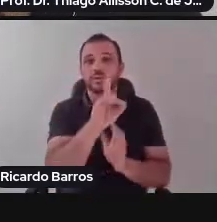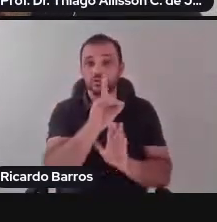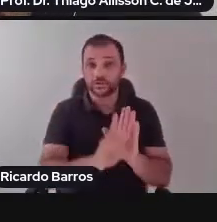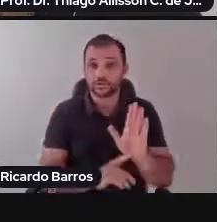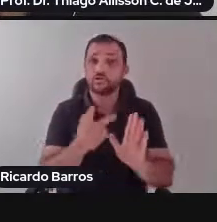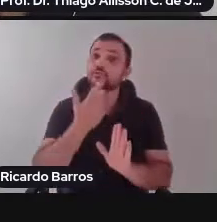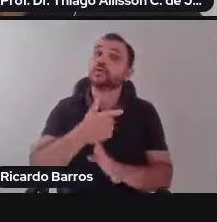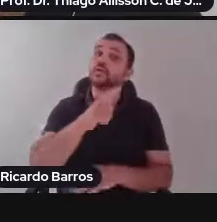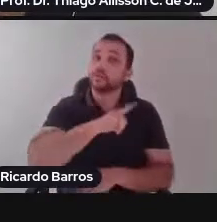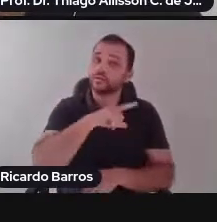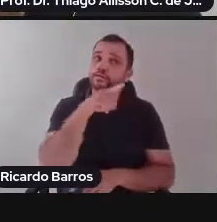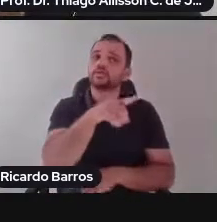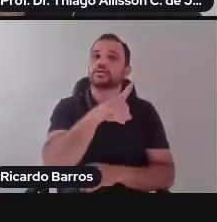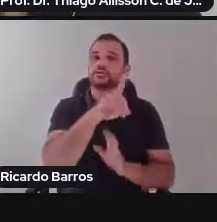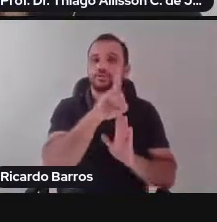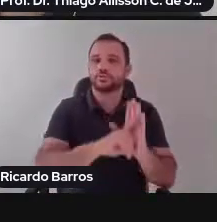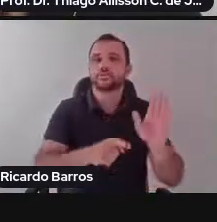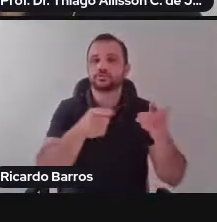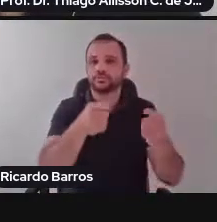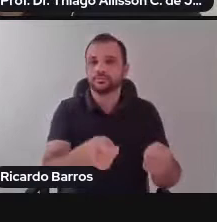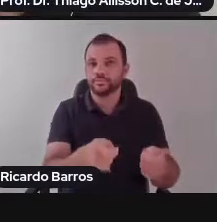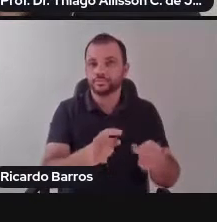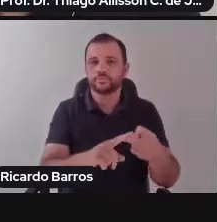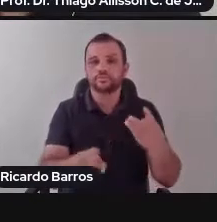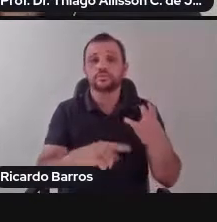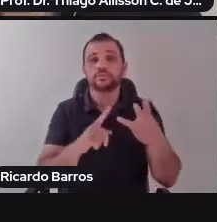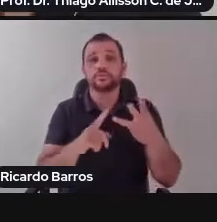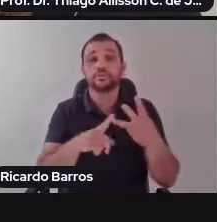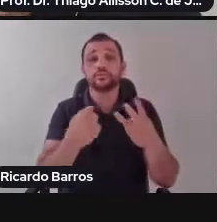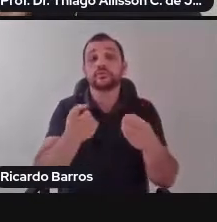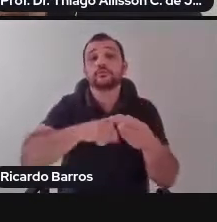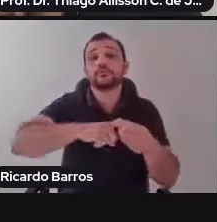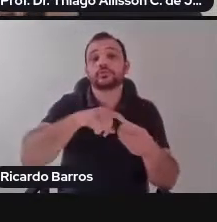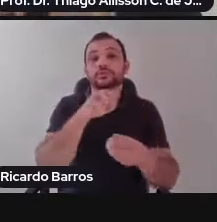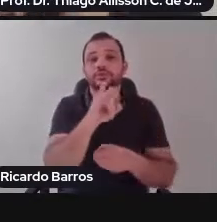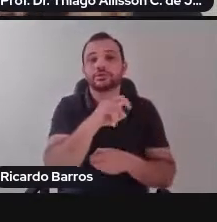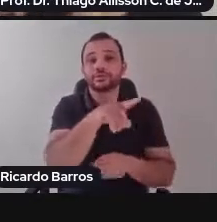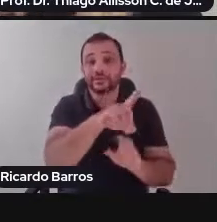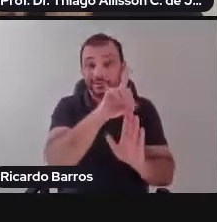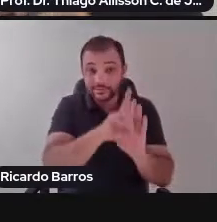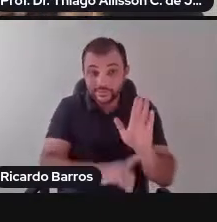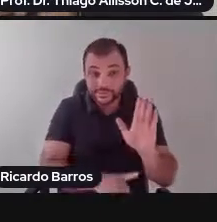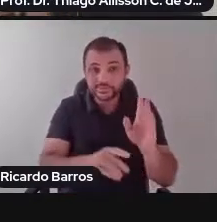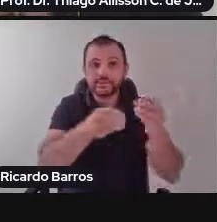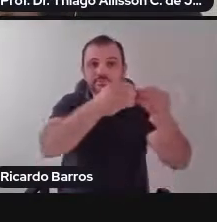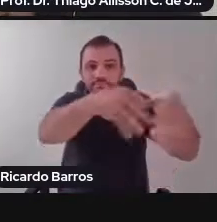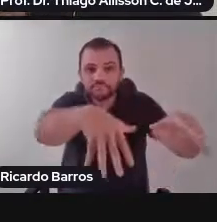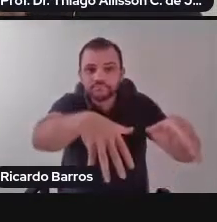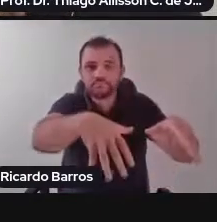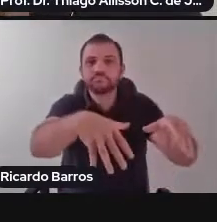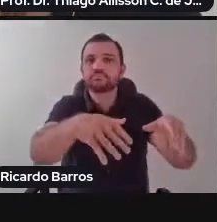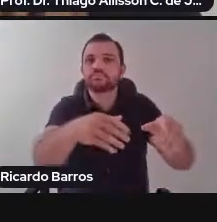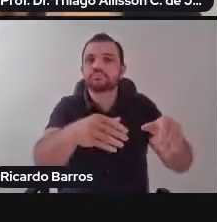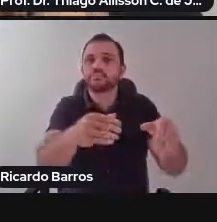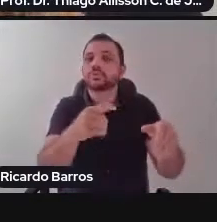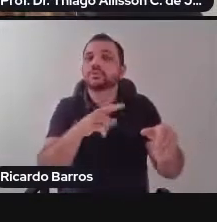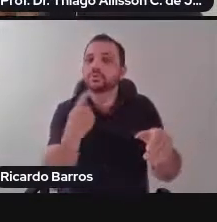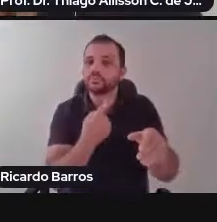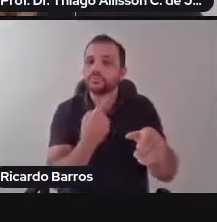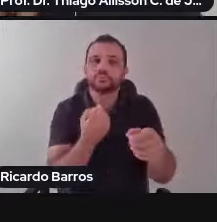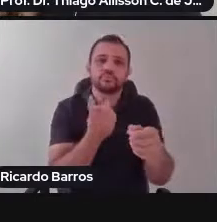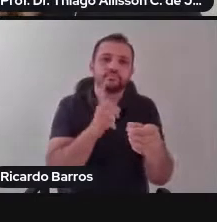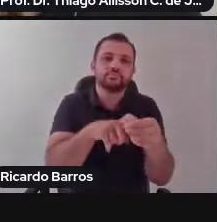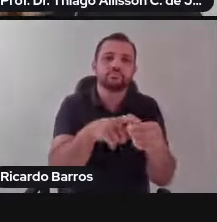a gerar passivos indenizatórios, considerando as repercussões da violação de direitos. Isso passa por diversas frentes,